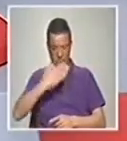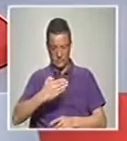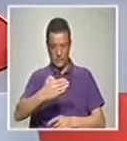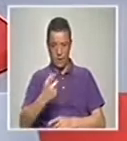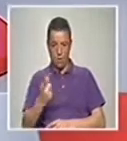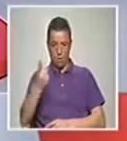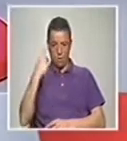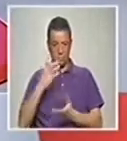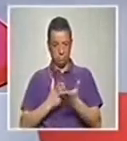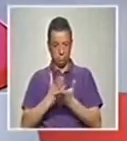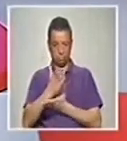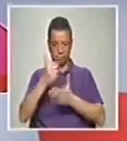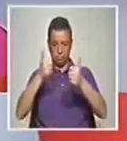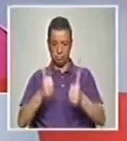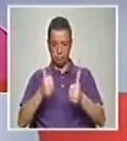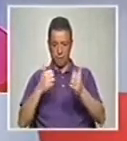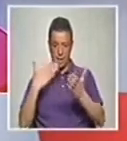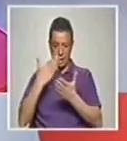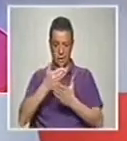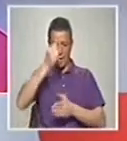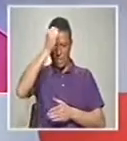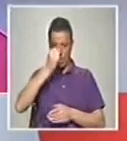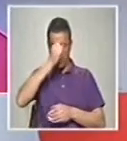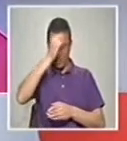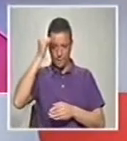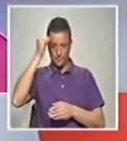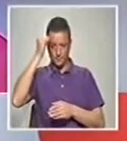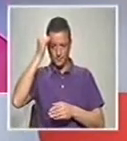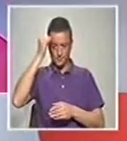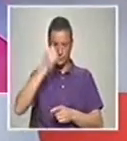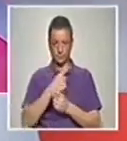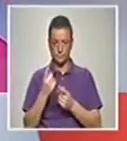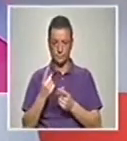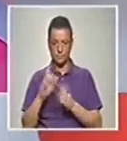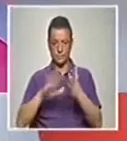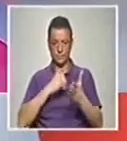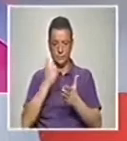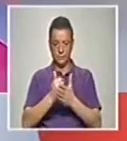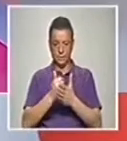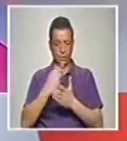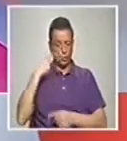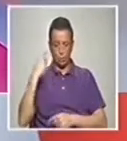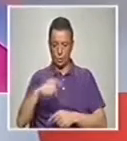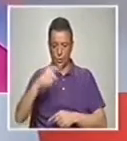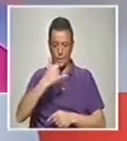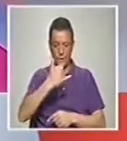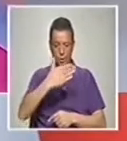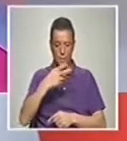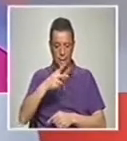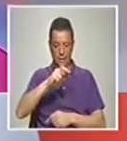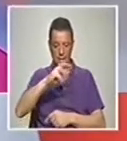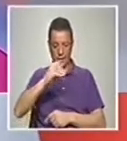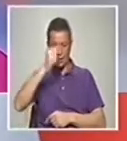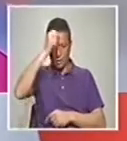ontem e está a correr bem. Vai estar até domingo, não é? com sonhos sempre, todos os dias? Sempre, todos os dias, às 21h30 e no